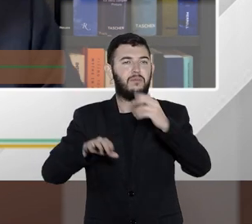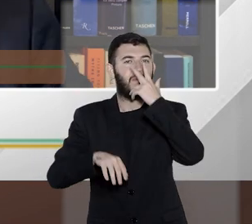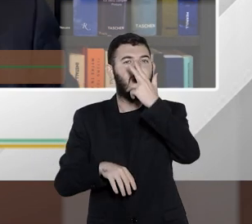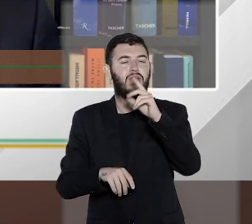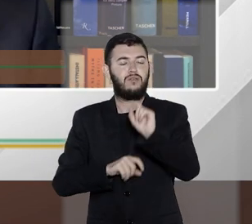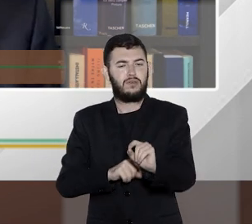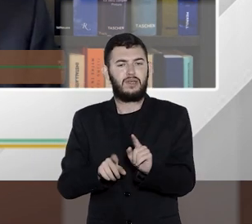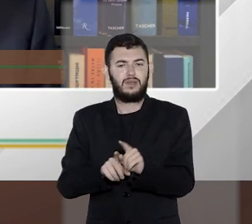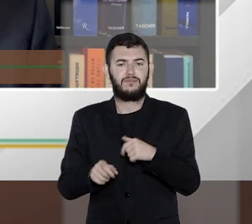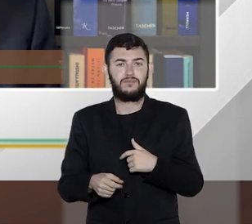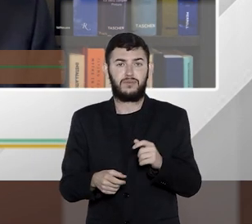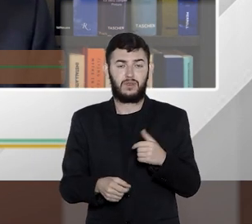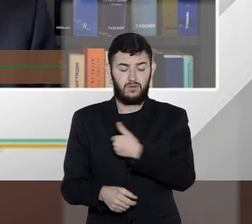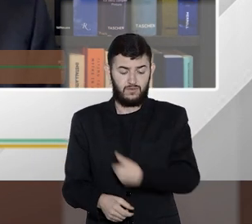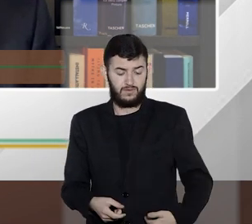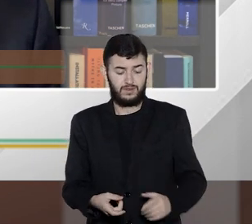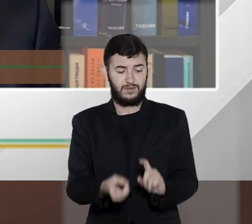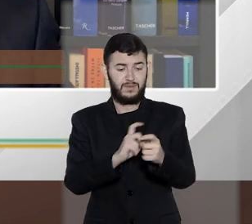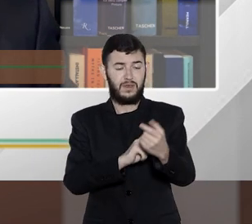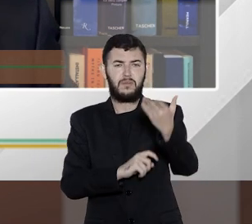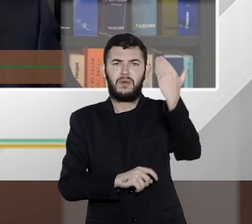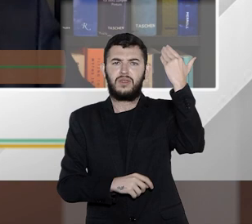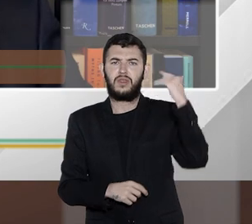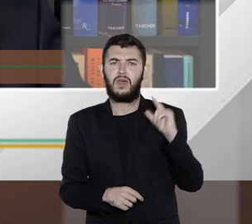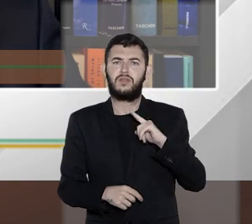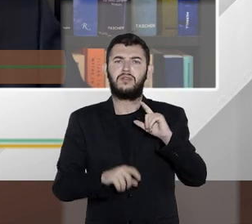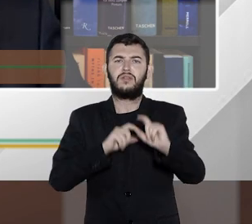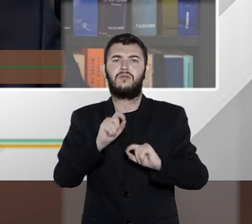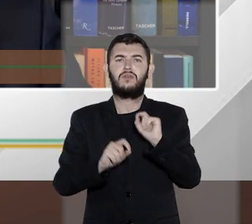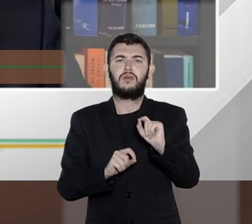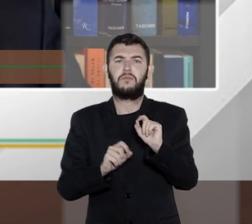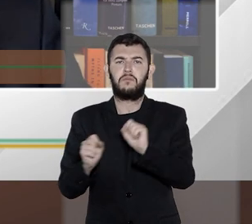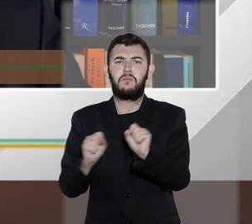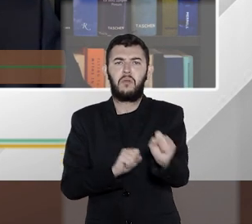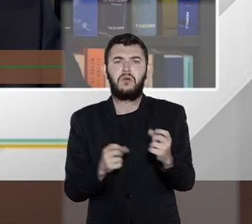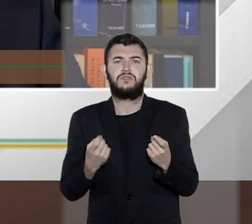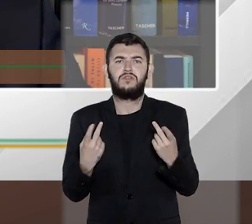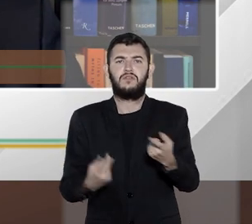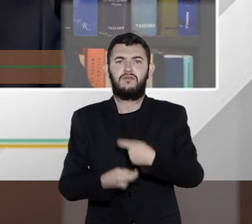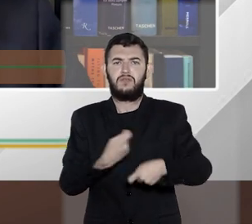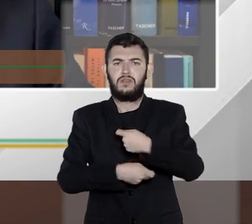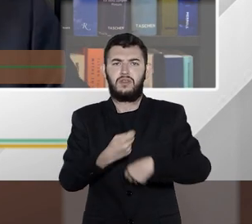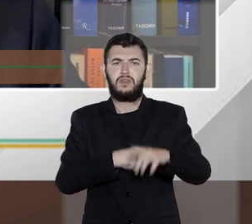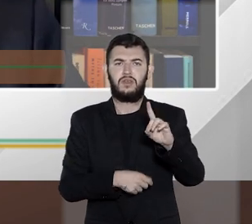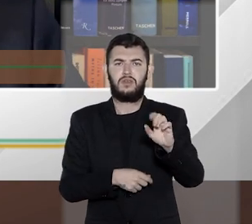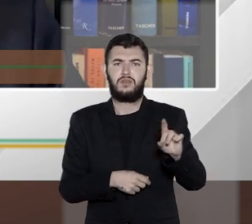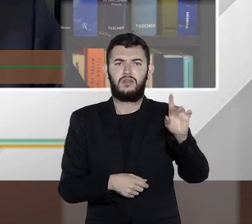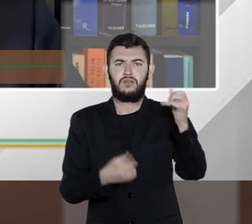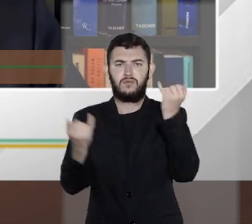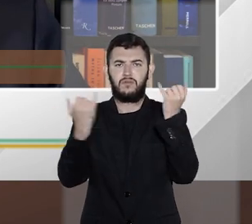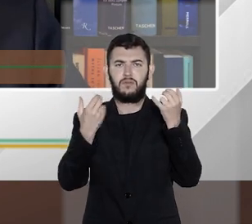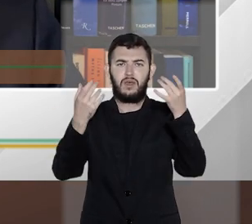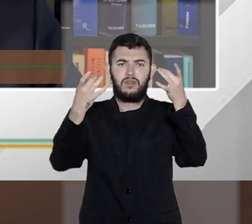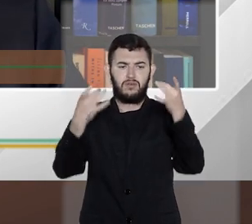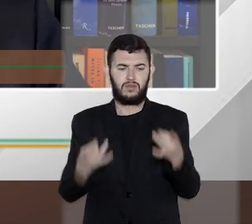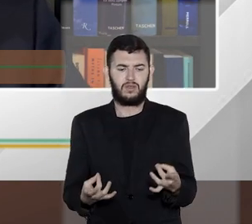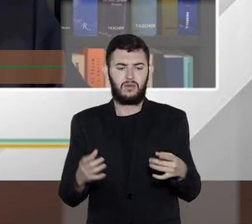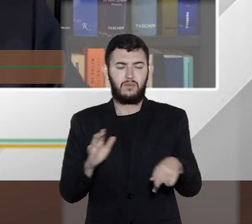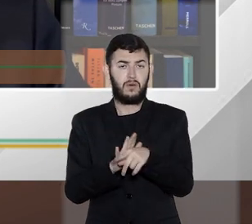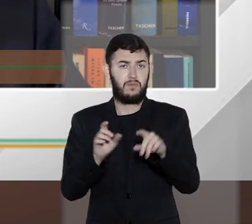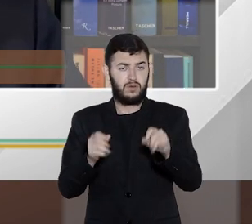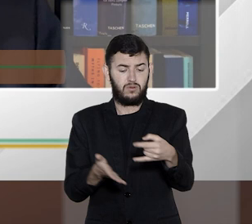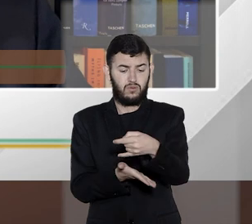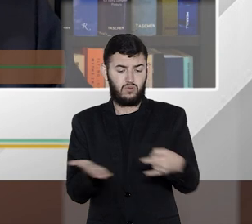por parte da administração pública que antes, inclusive, poderia vender os dados constantes das notas fiscais eletrônicas para a